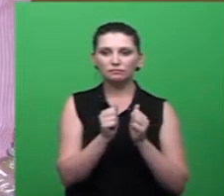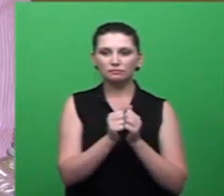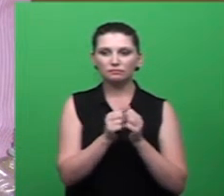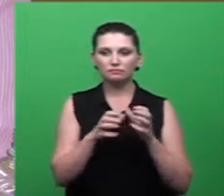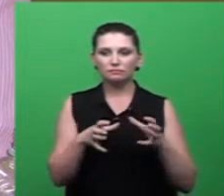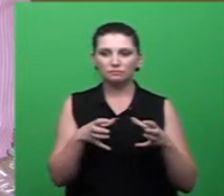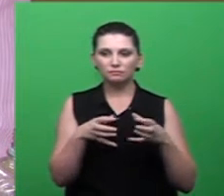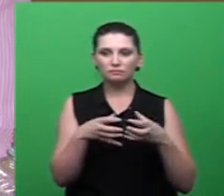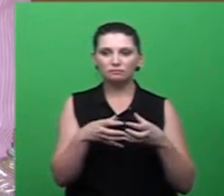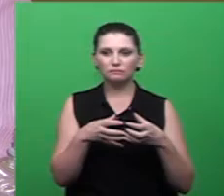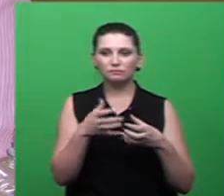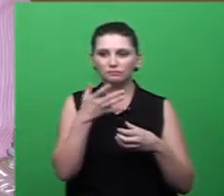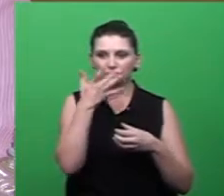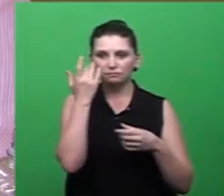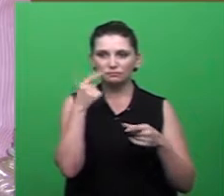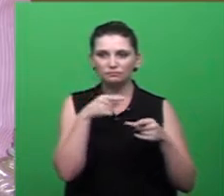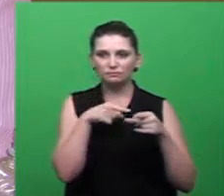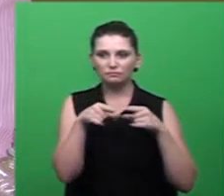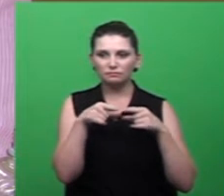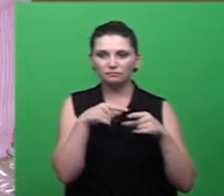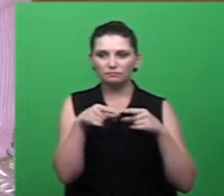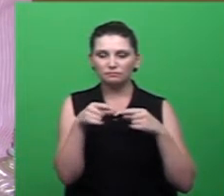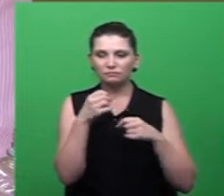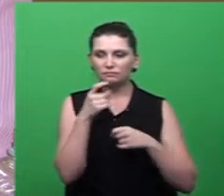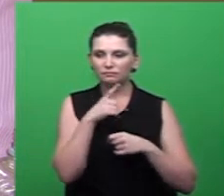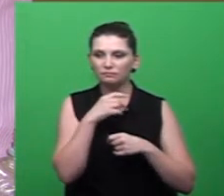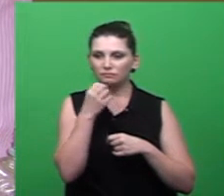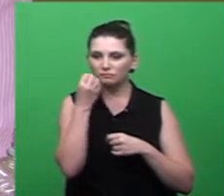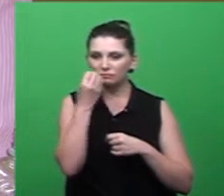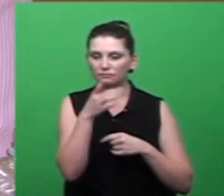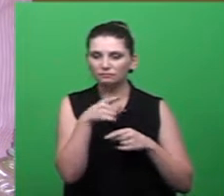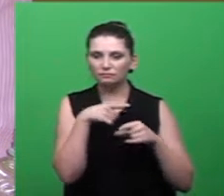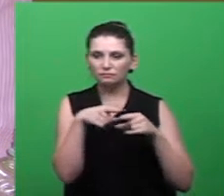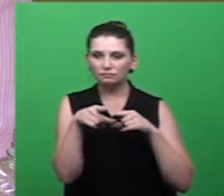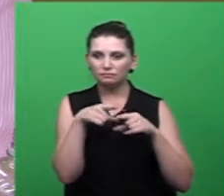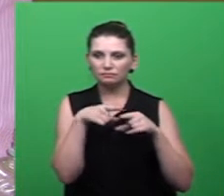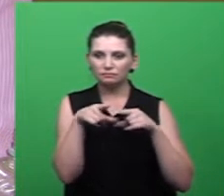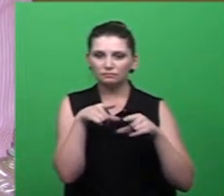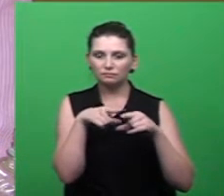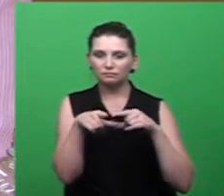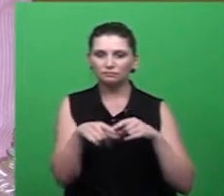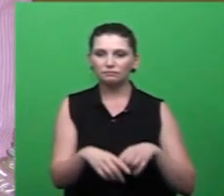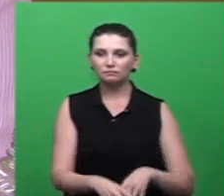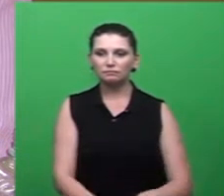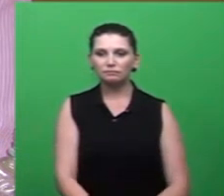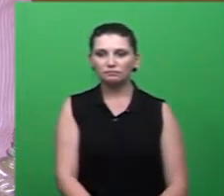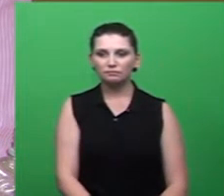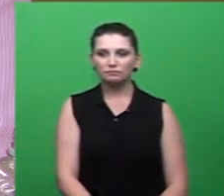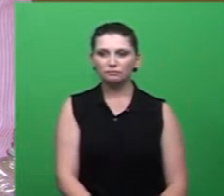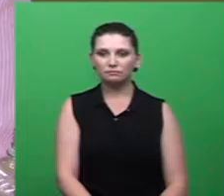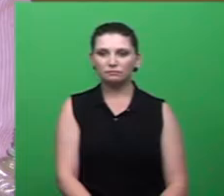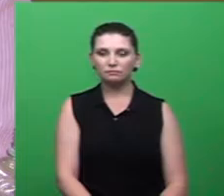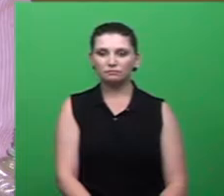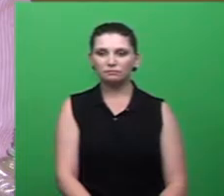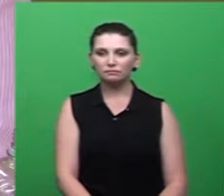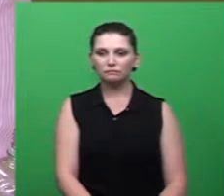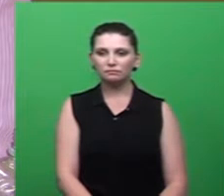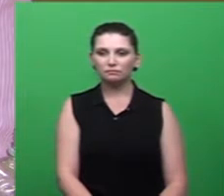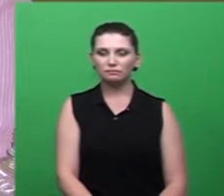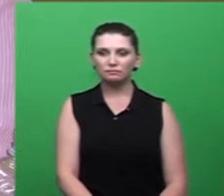funcionários um excelente trabalho à frente da secretaria esse trabalho que vocês acabaram de